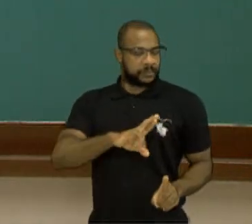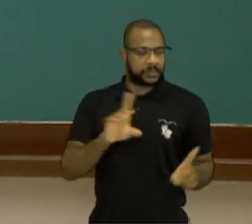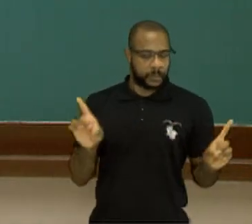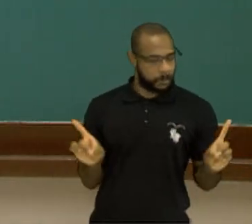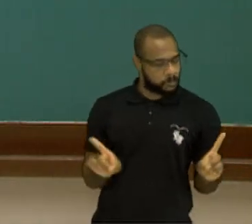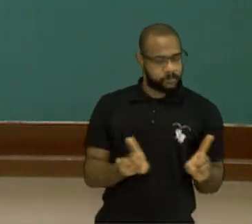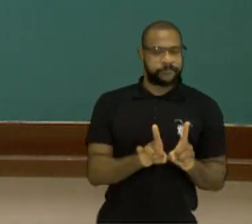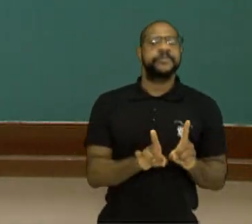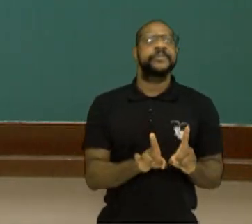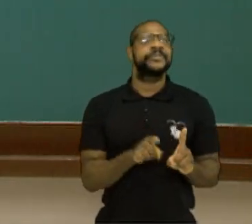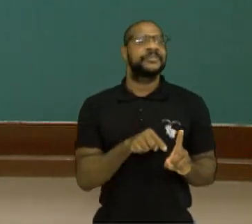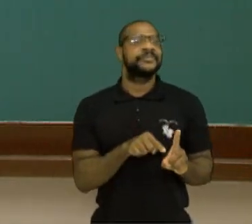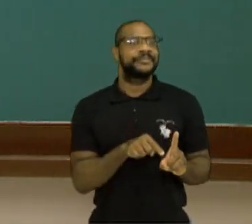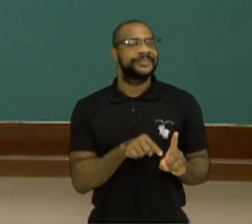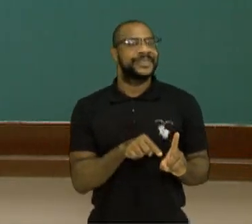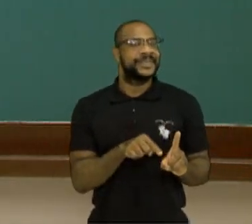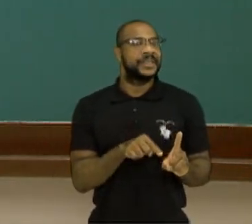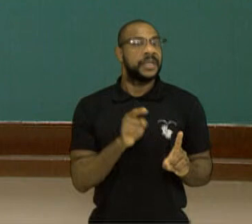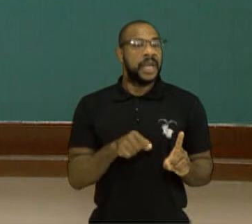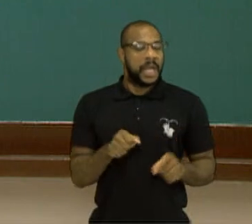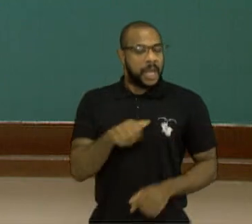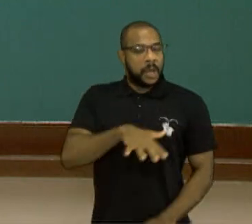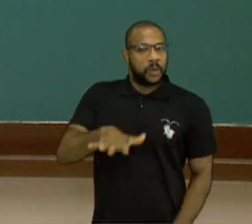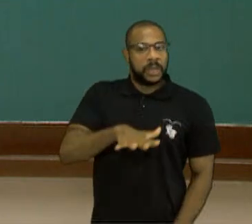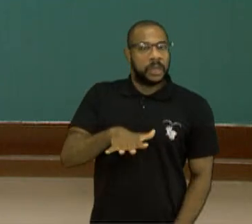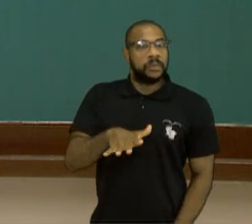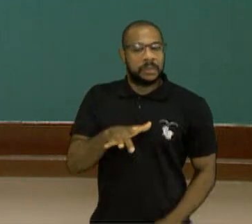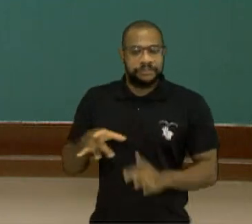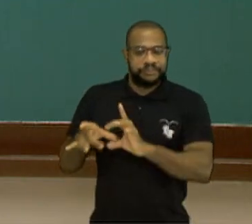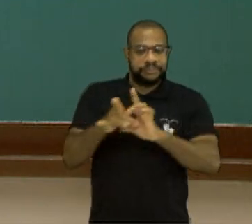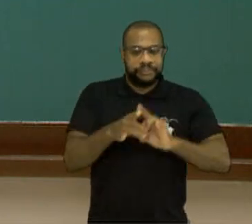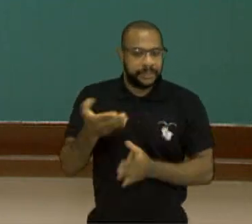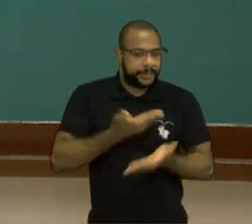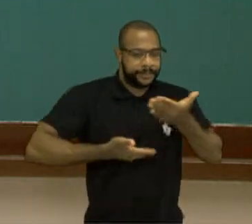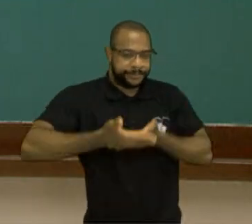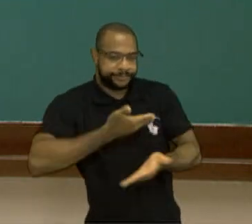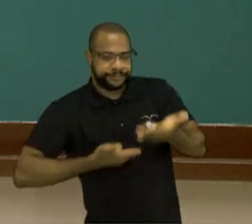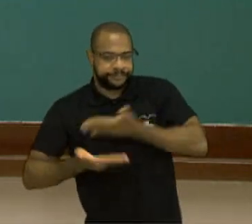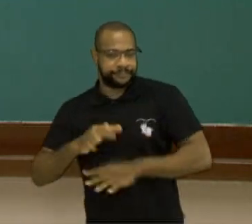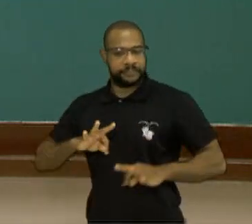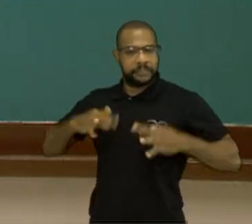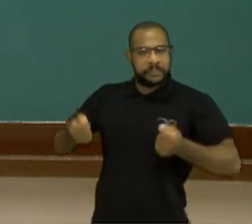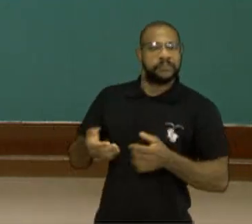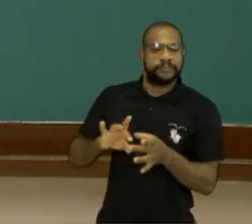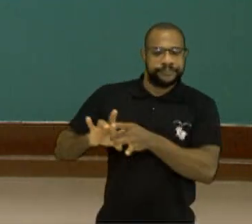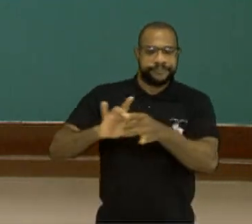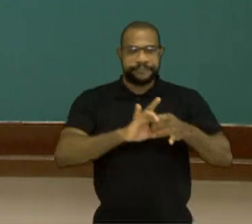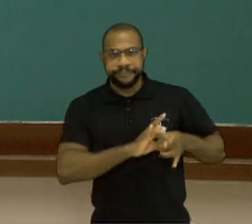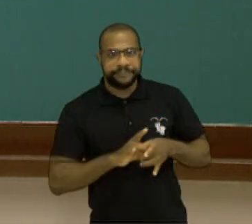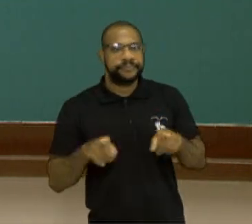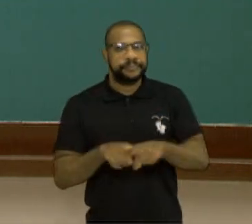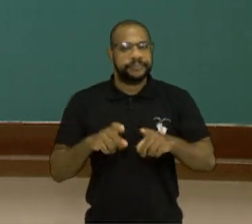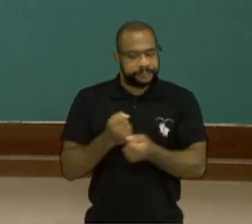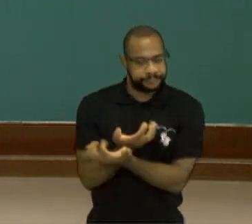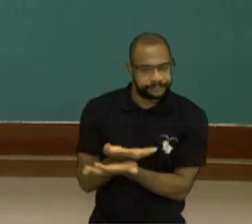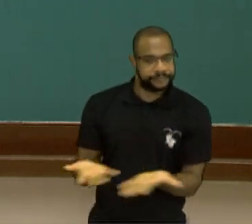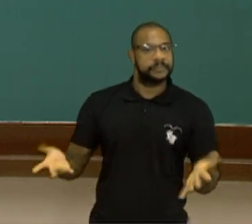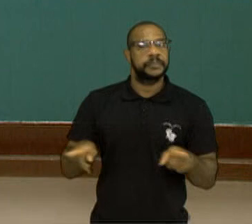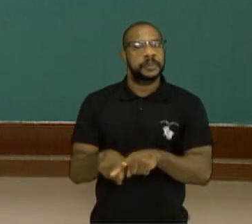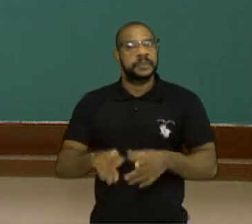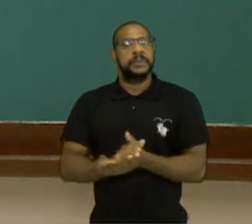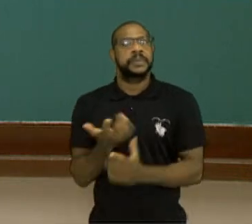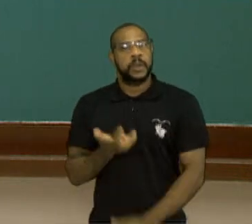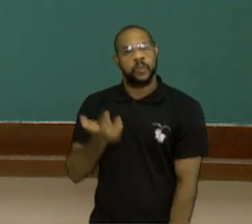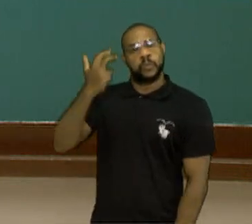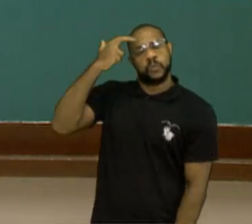encontram. É um espaço de socialização também, onde toda a comunidade se reúne e de celebração da